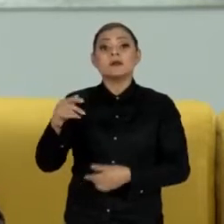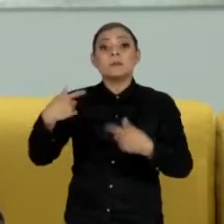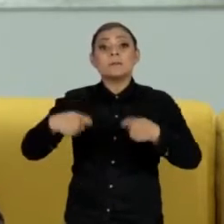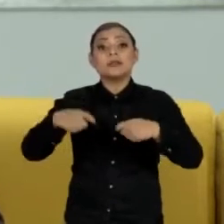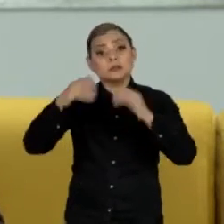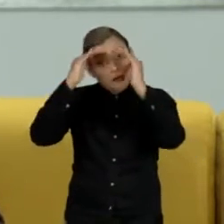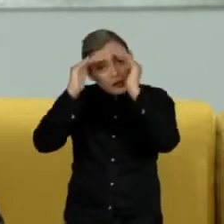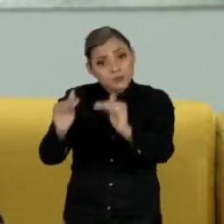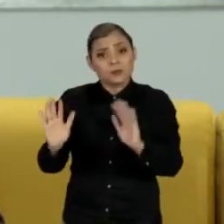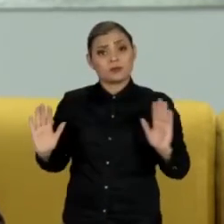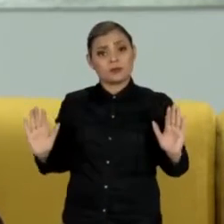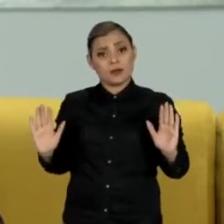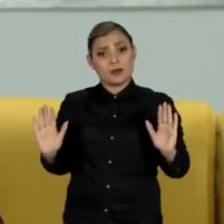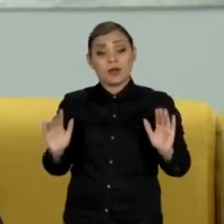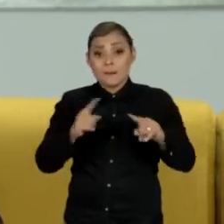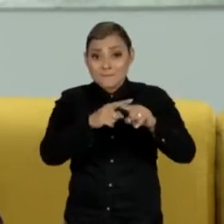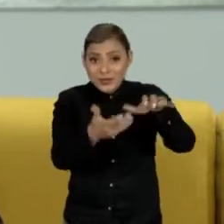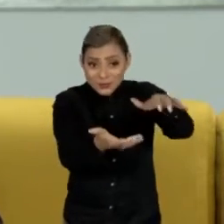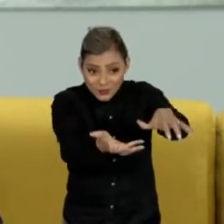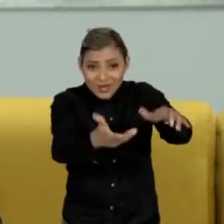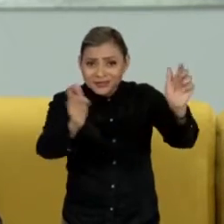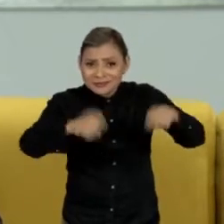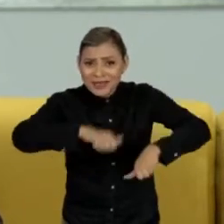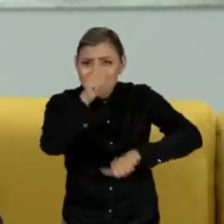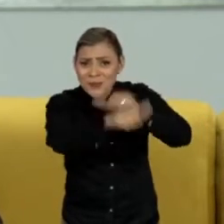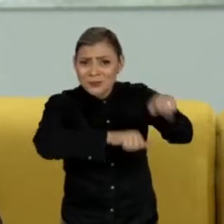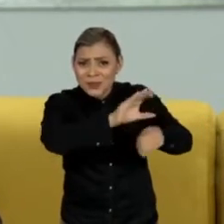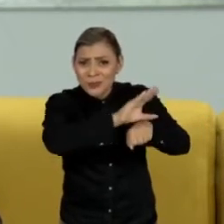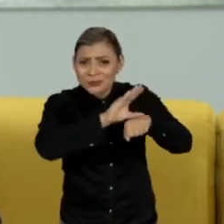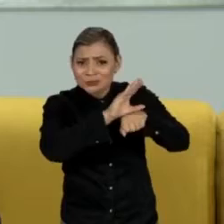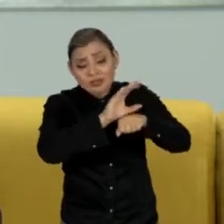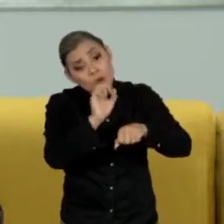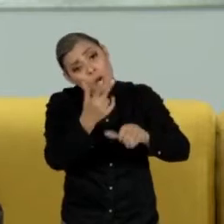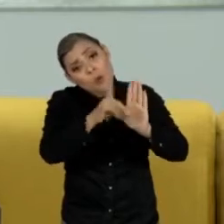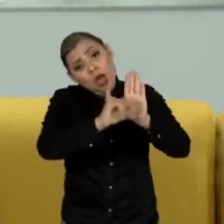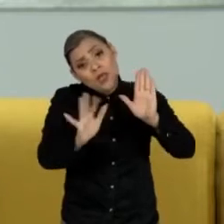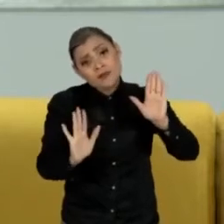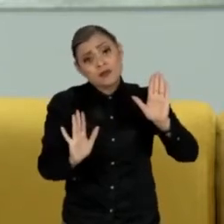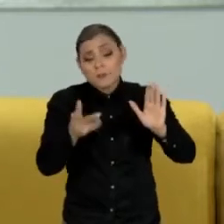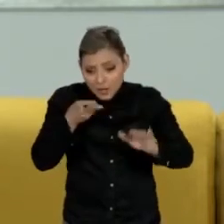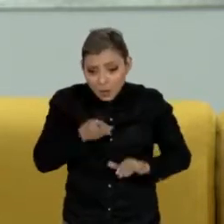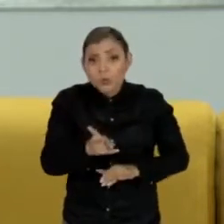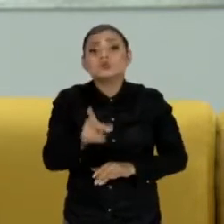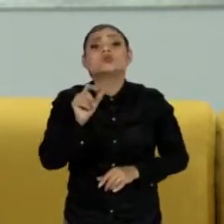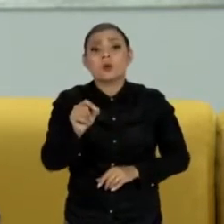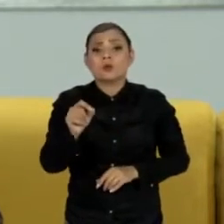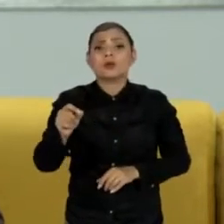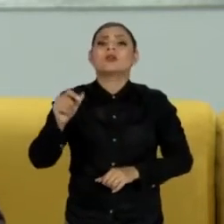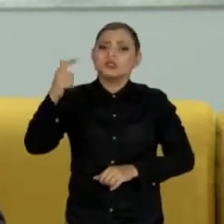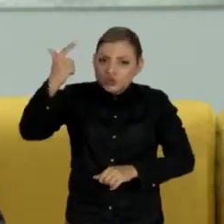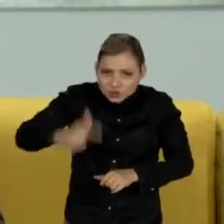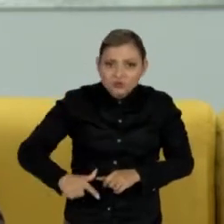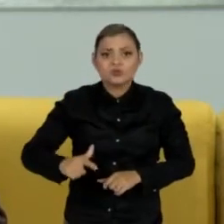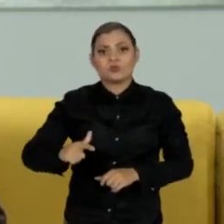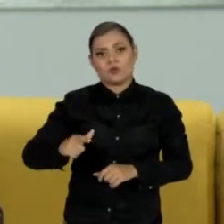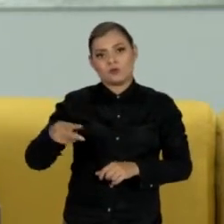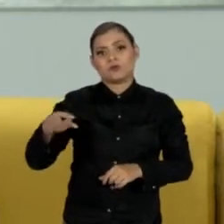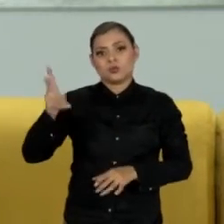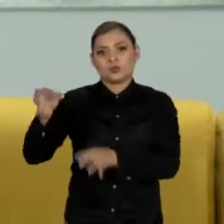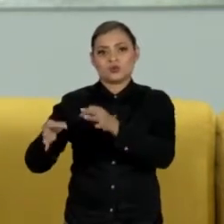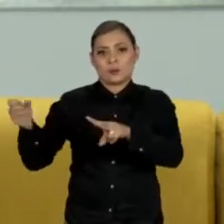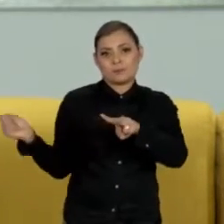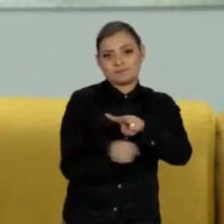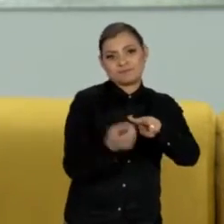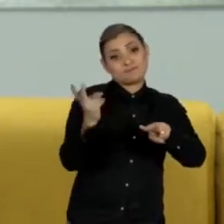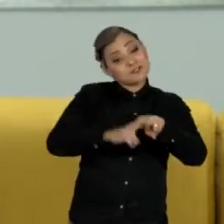respeitada e que o Congresso pode alterar a Constituição ou a lei para permitir novamente a execução em